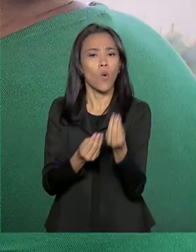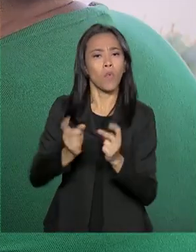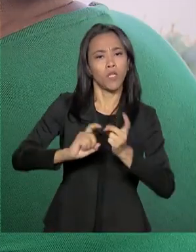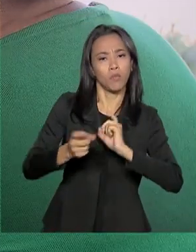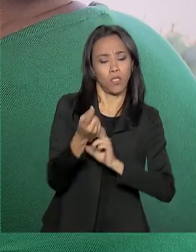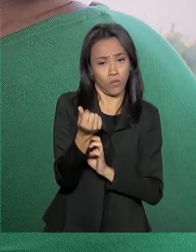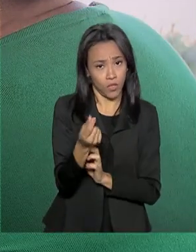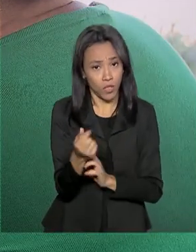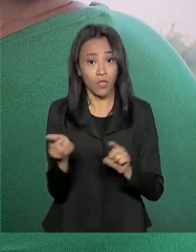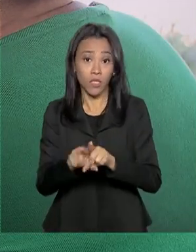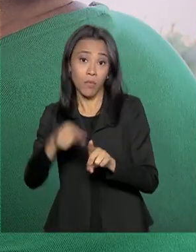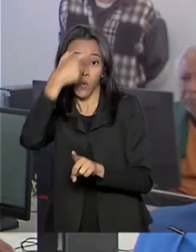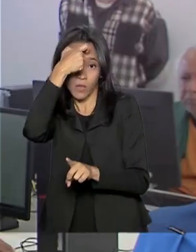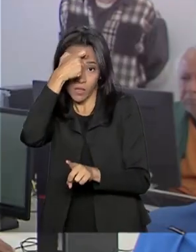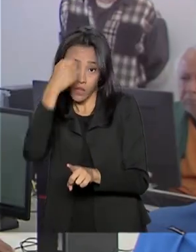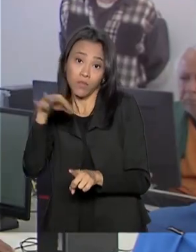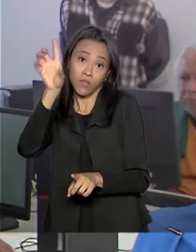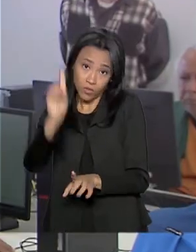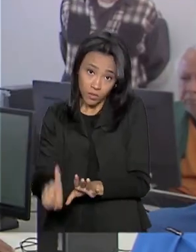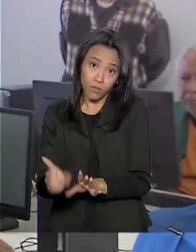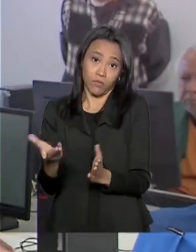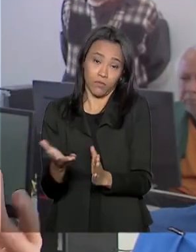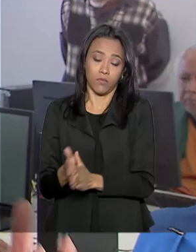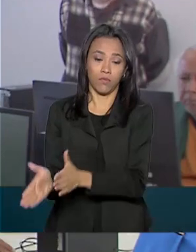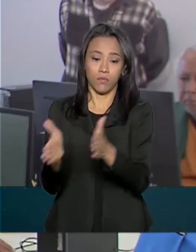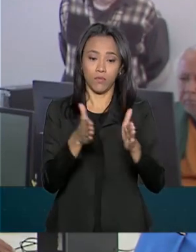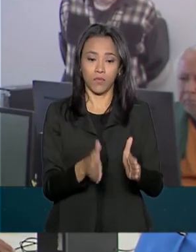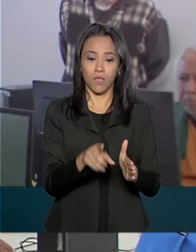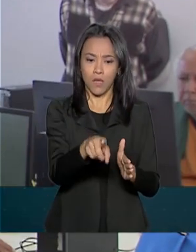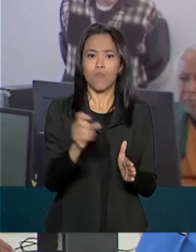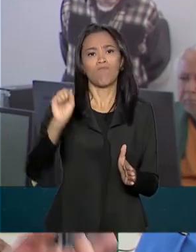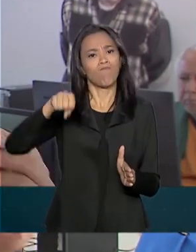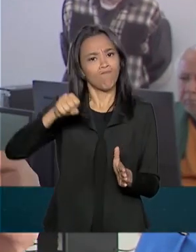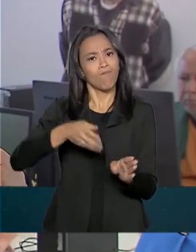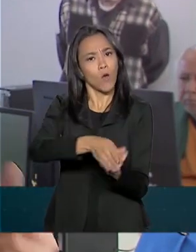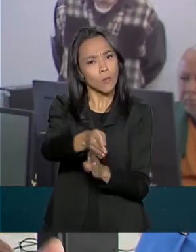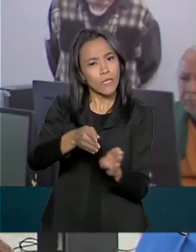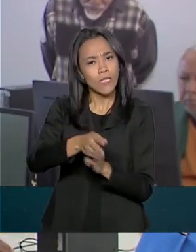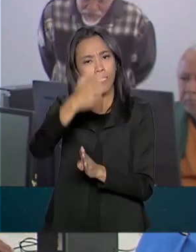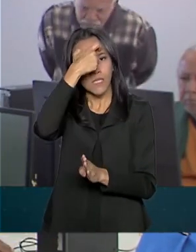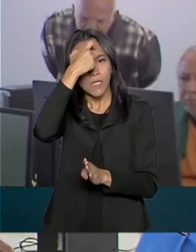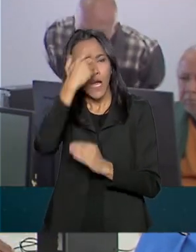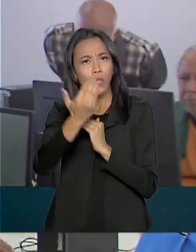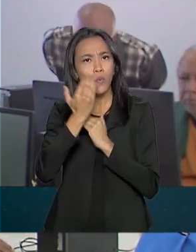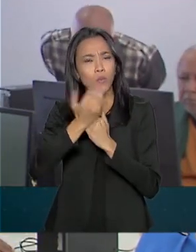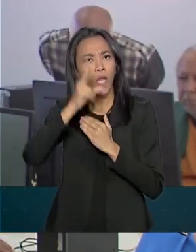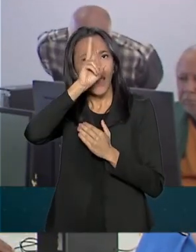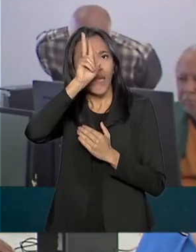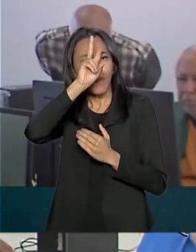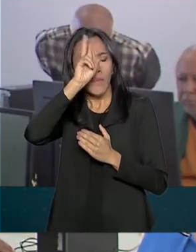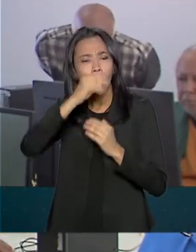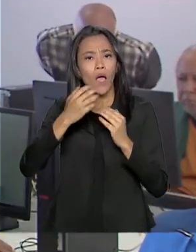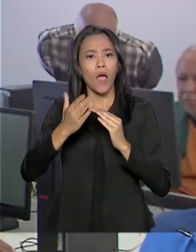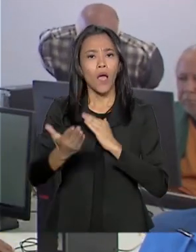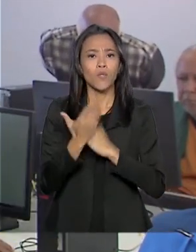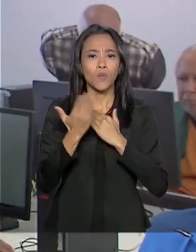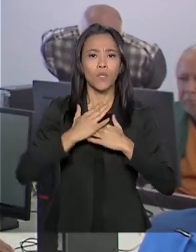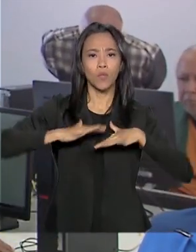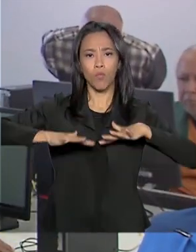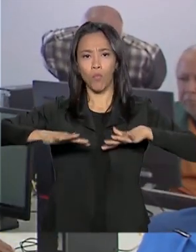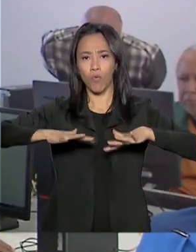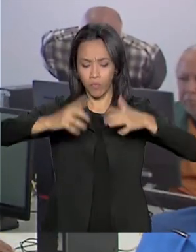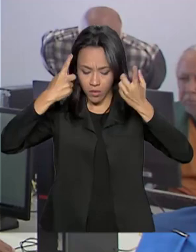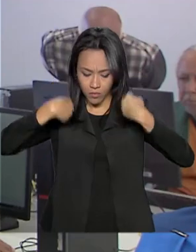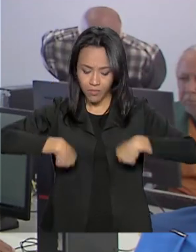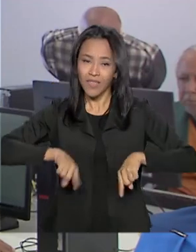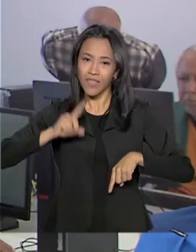sobre seus direitos. Isso realmente auxilia na cognição, ajuda na memória, ajuda na coordenação motora, que são pessoas que têm realmente